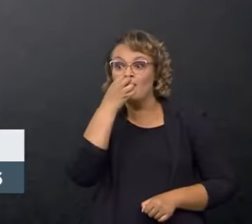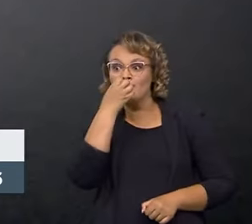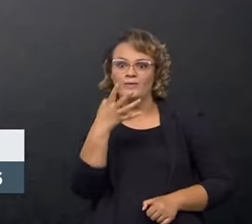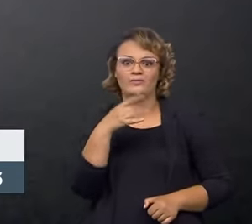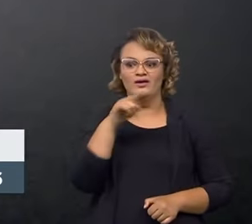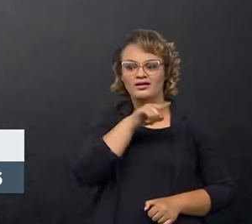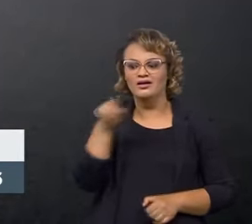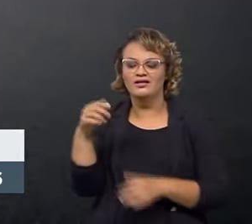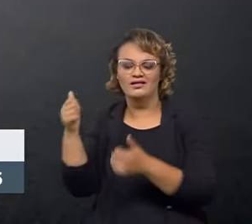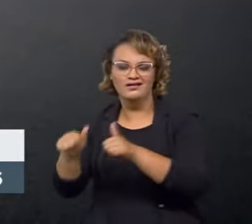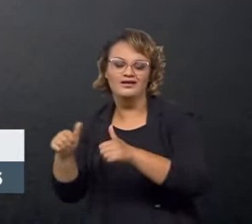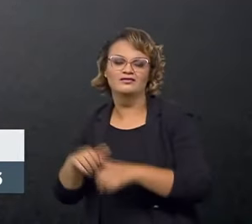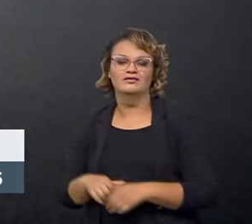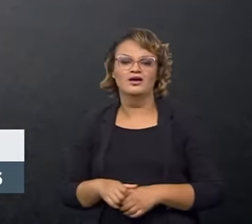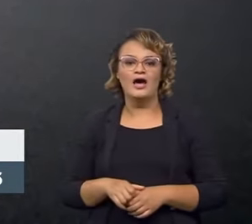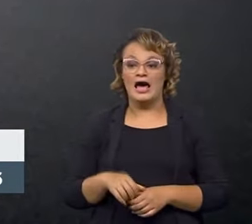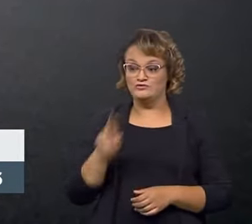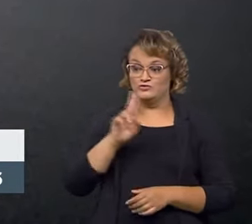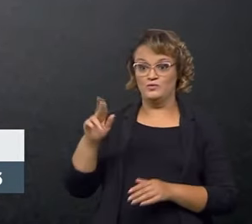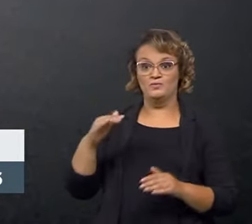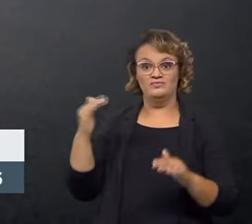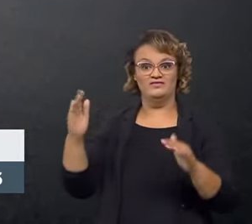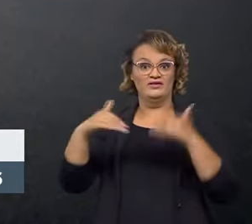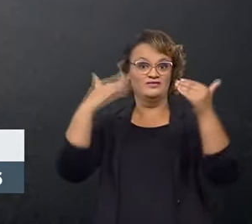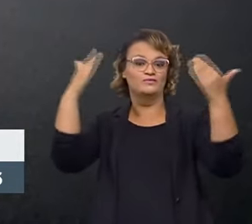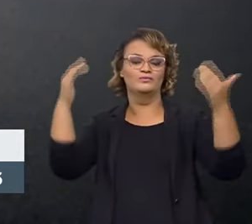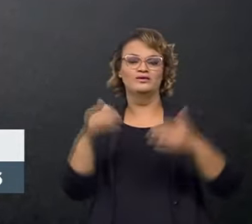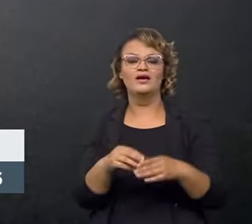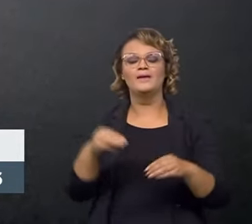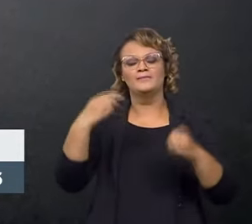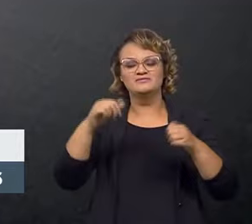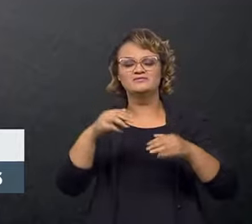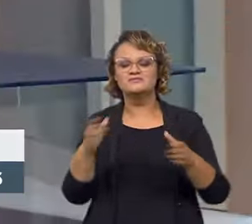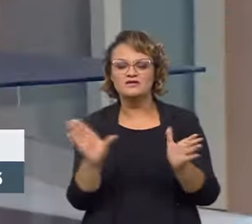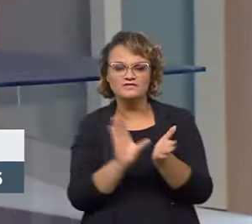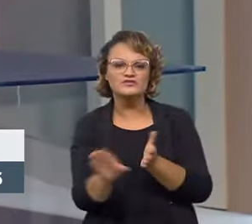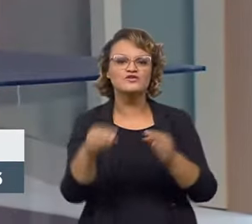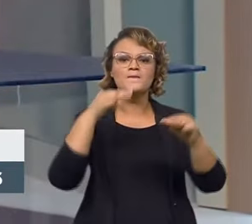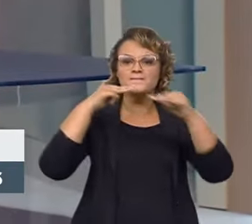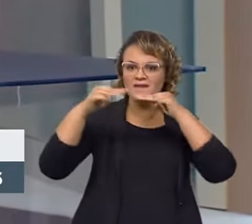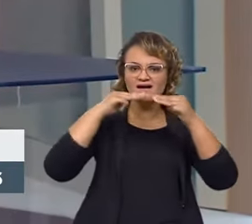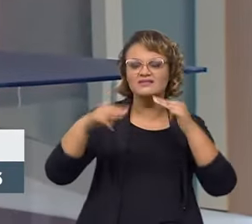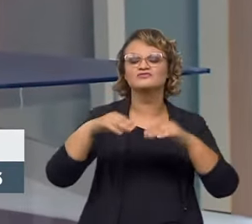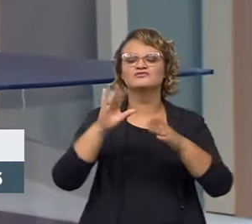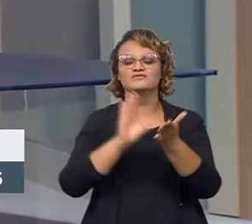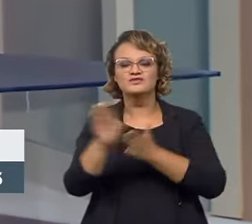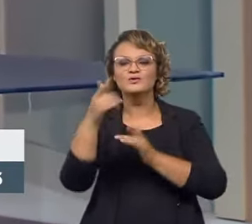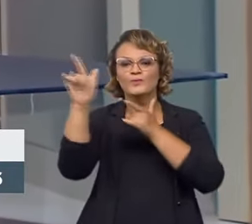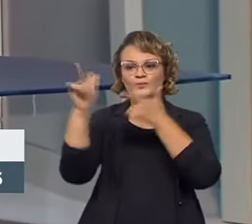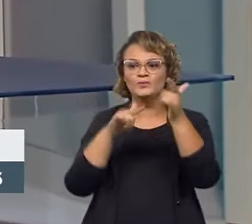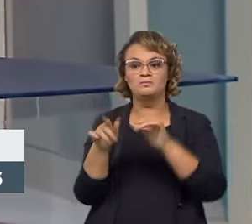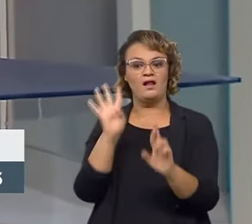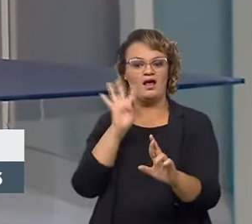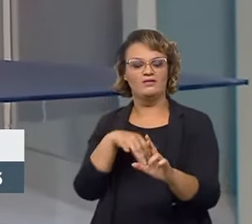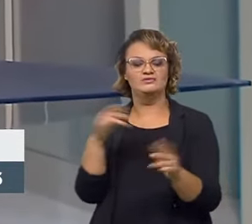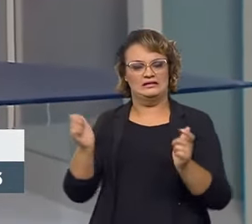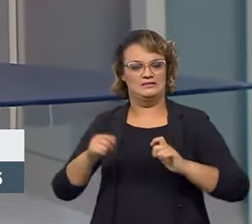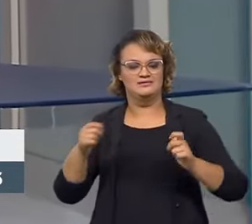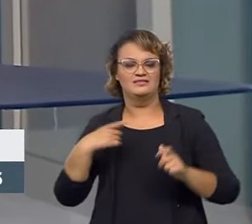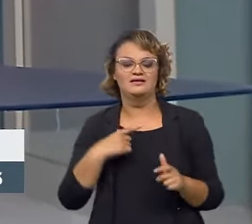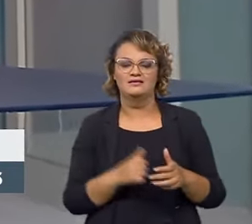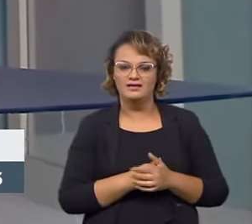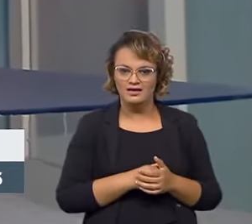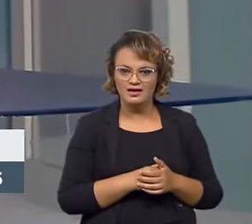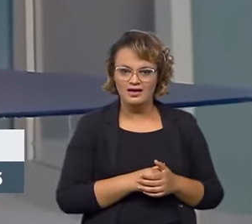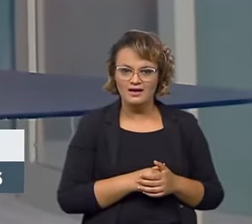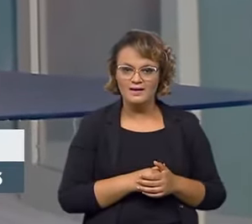construir o nome dela. Ou seja, muito investimento em marketing para você conseguir que você seja reconhecido a sua competência. Agora, se